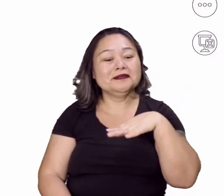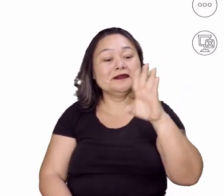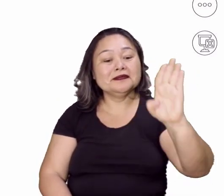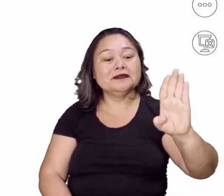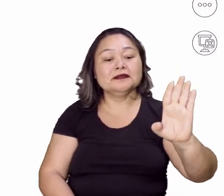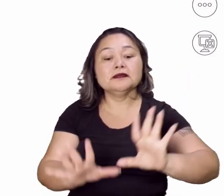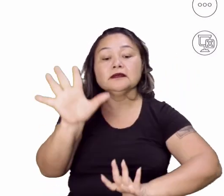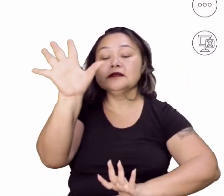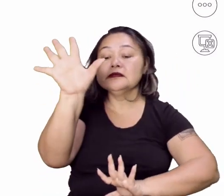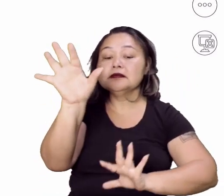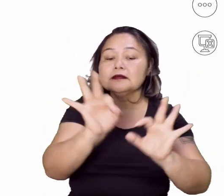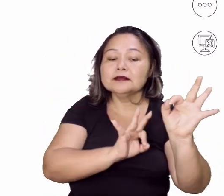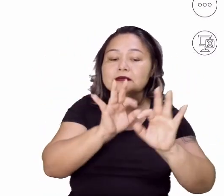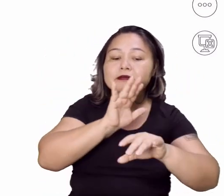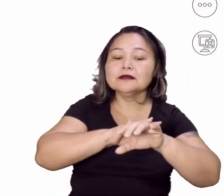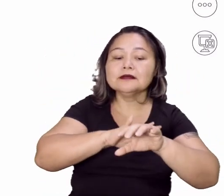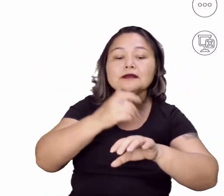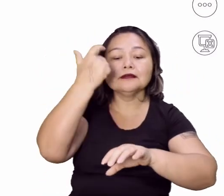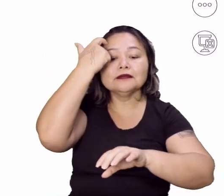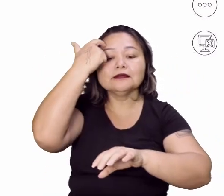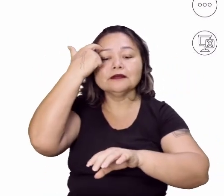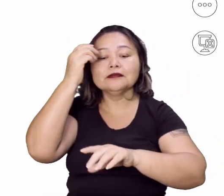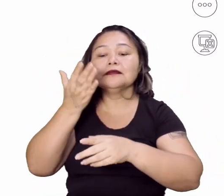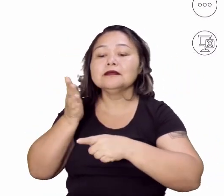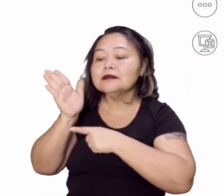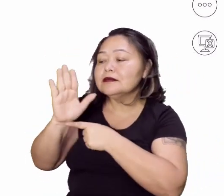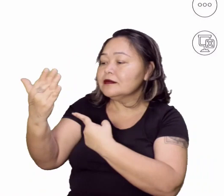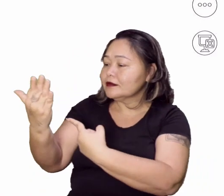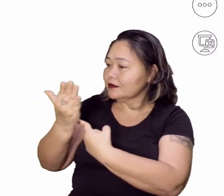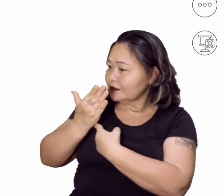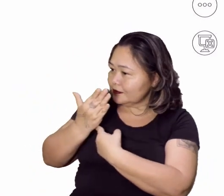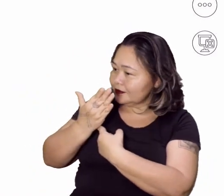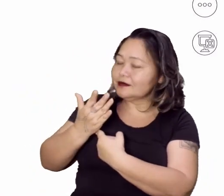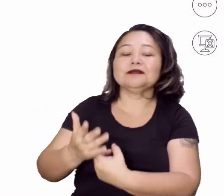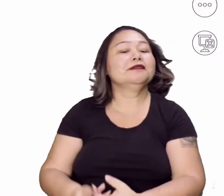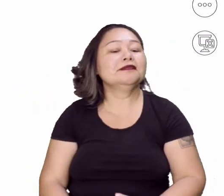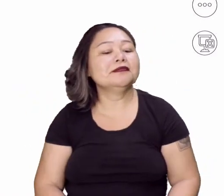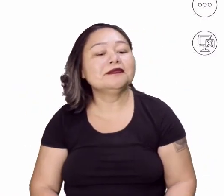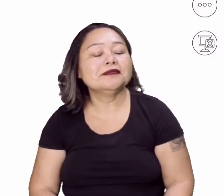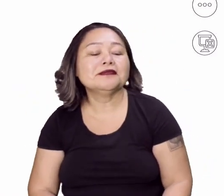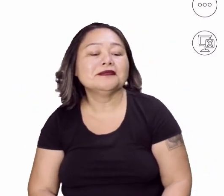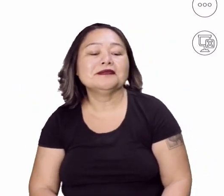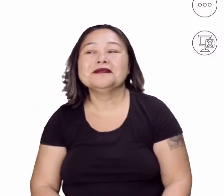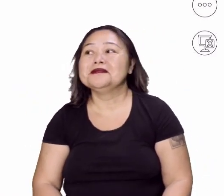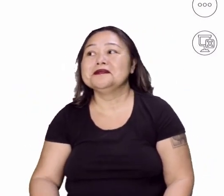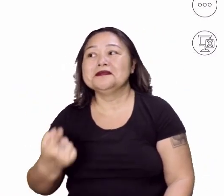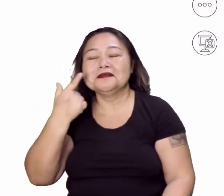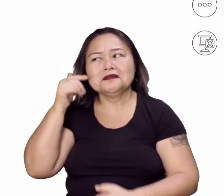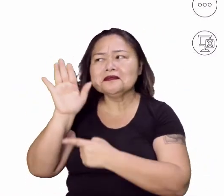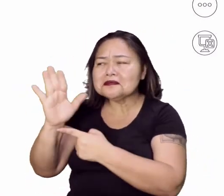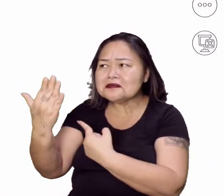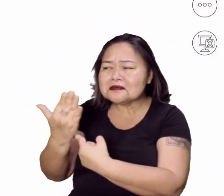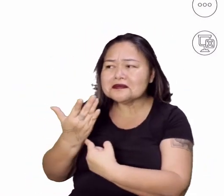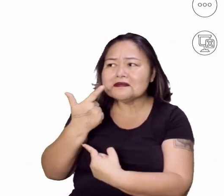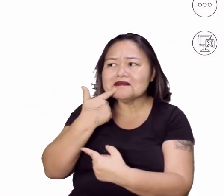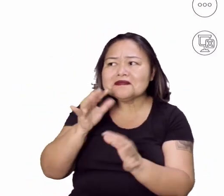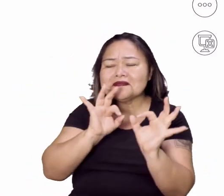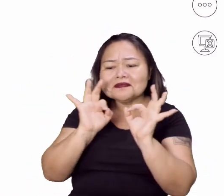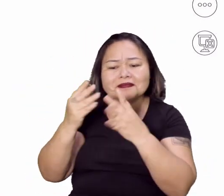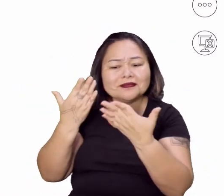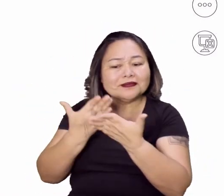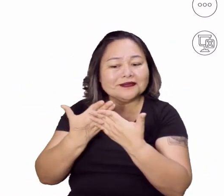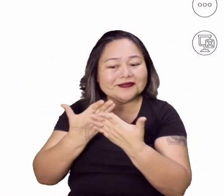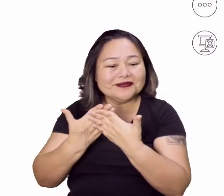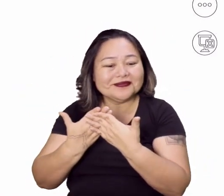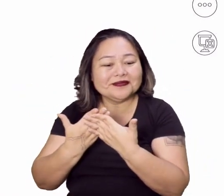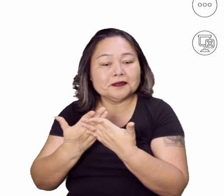Letra B, organização, ideologia e solidariedade. Nós falamos sobre solidariedade na aula hoje.